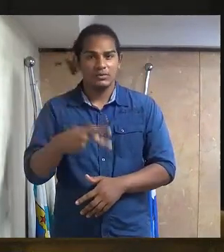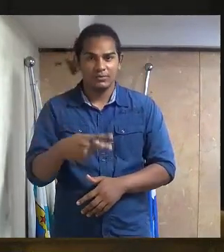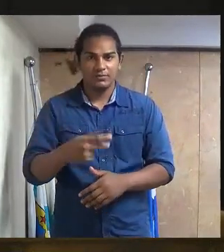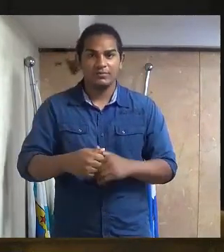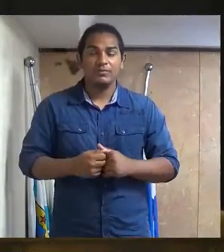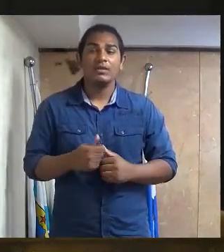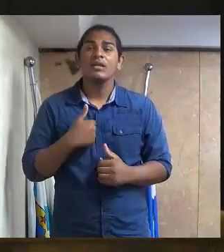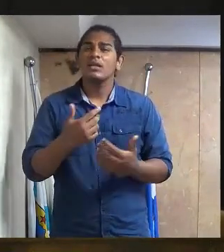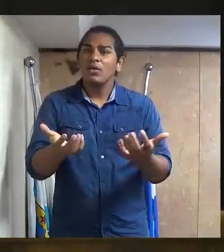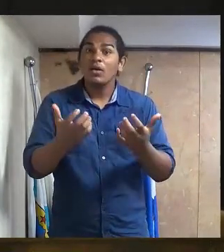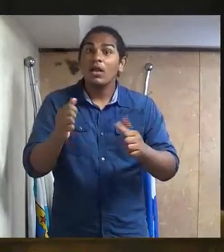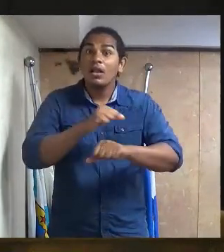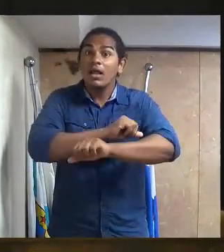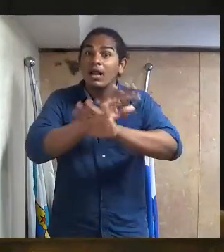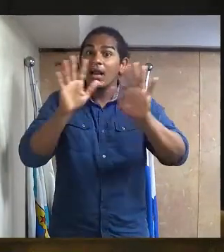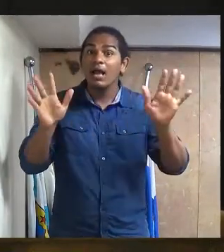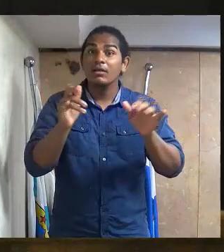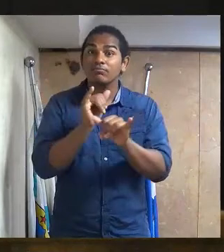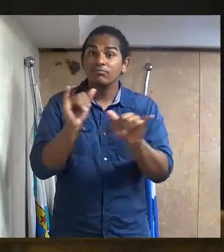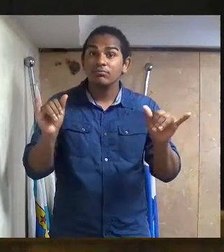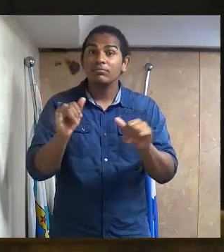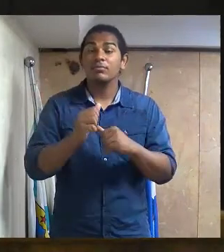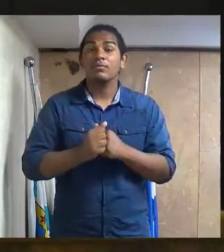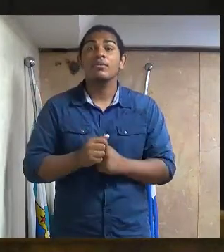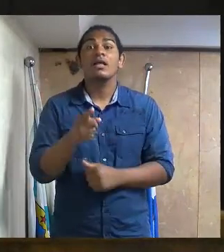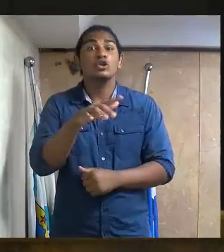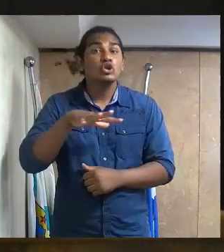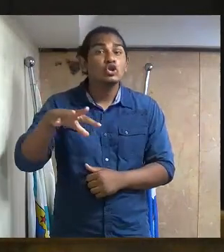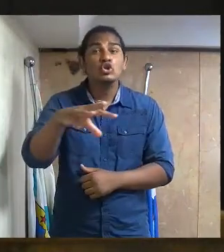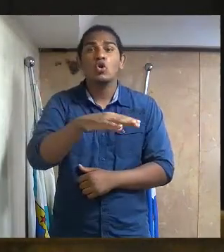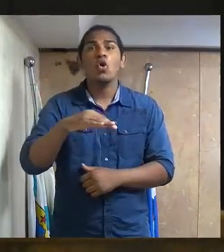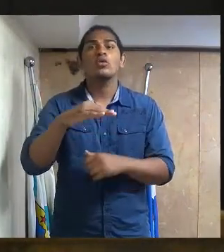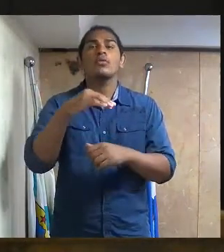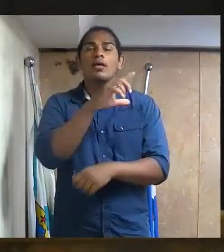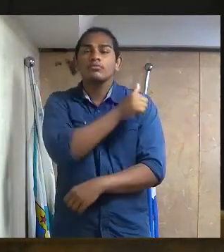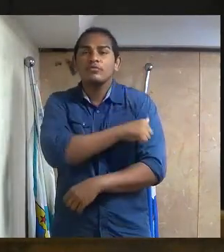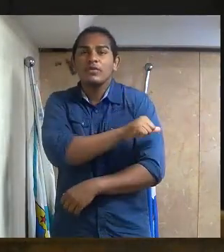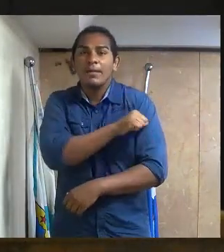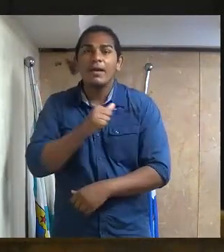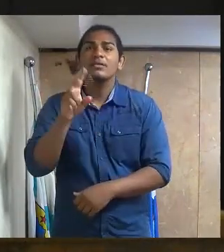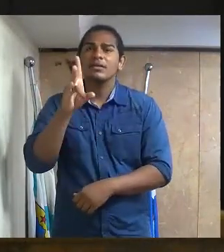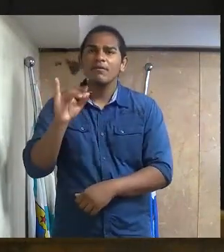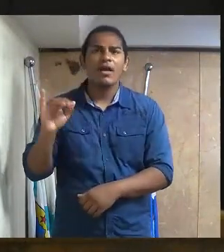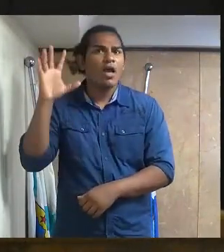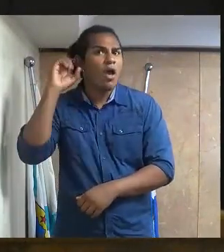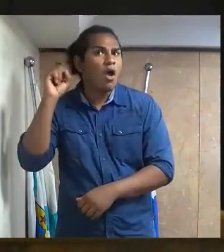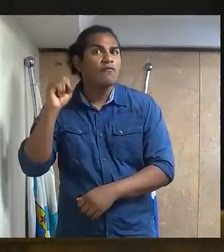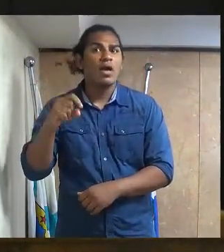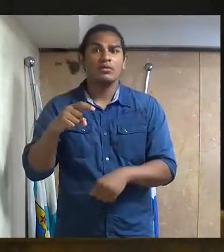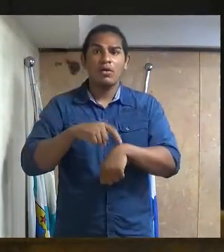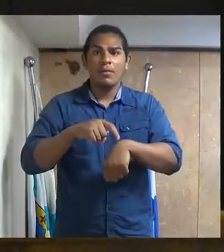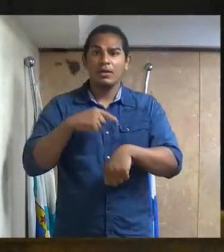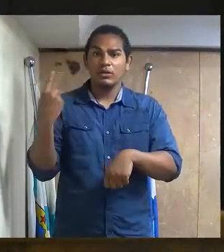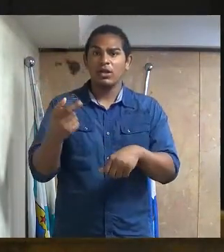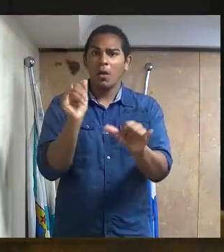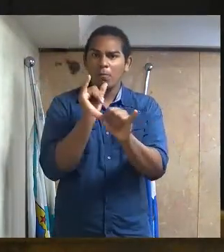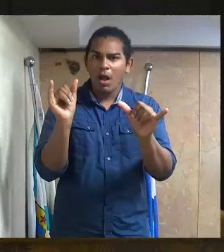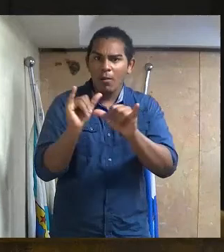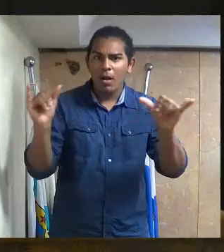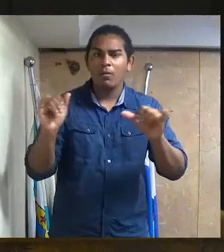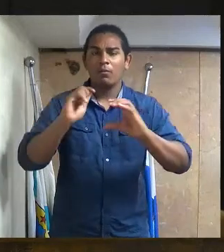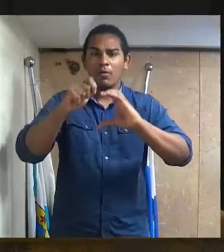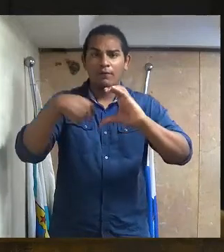E eu quero deixar bem claro para toda a enfermagem que vai nos ouvir quando nós estivermos divulgando esse vídeo